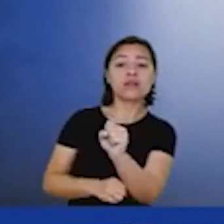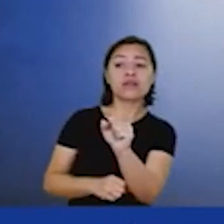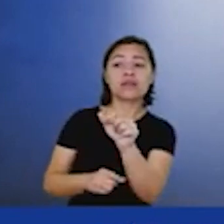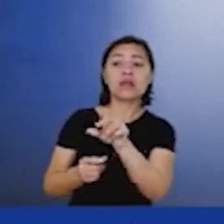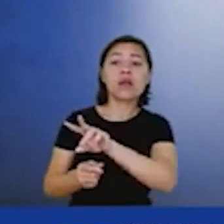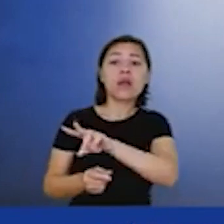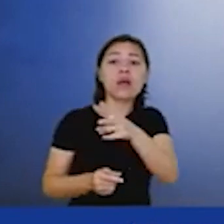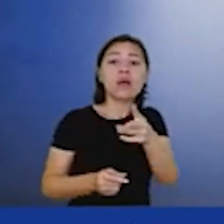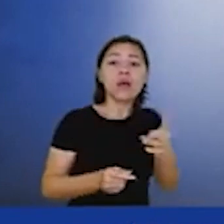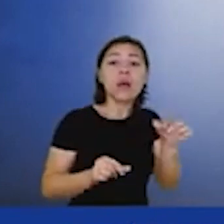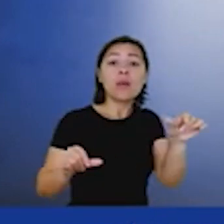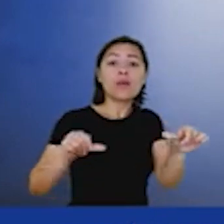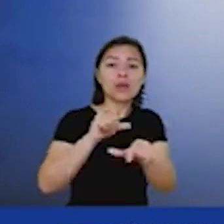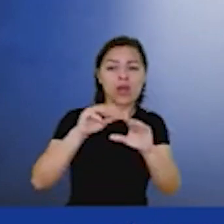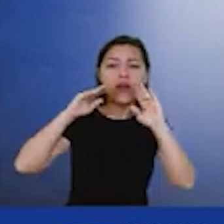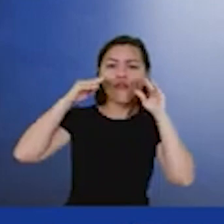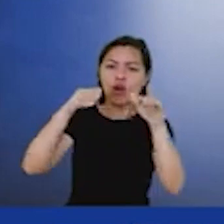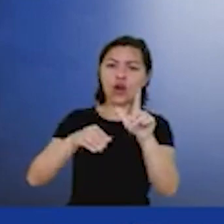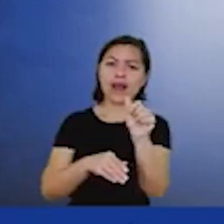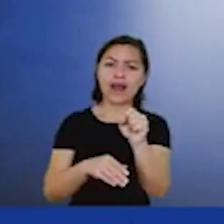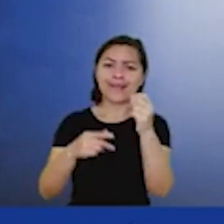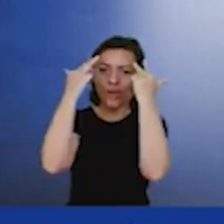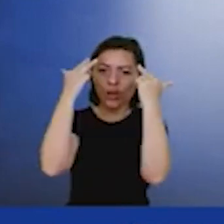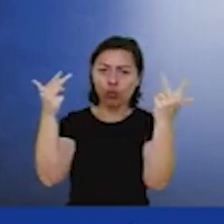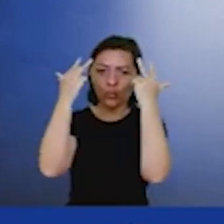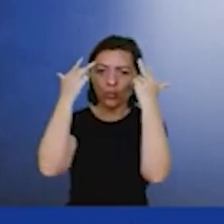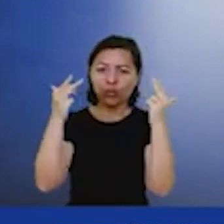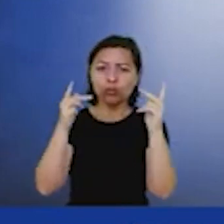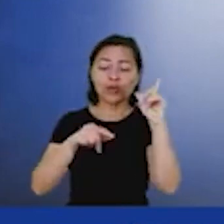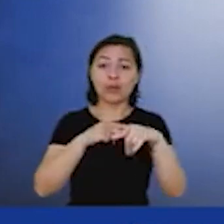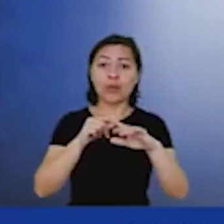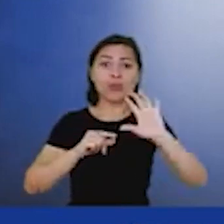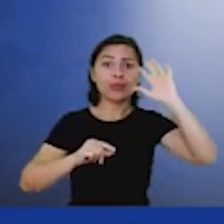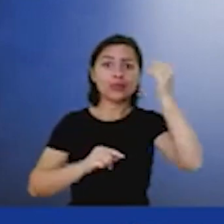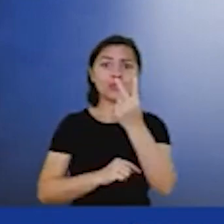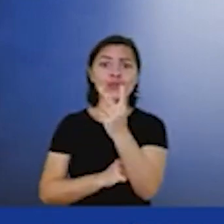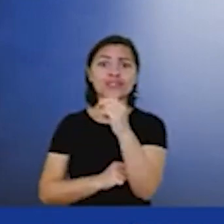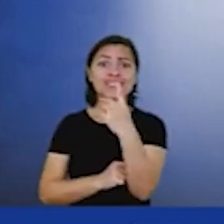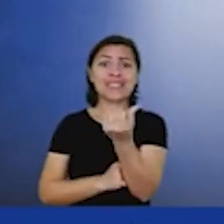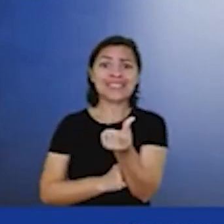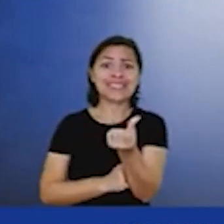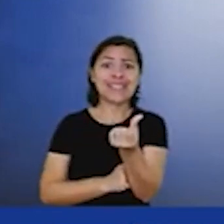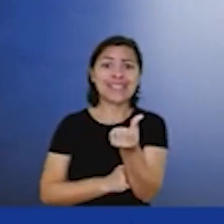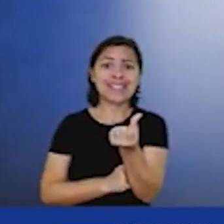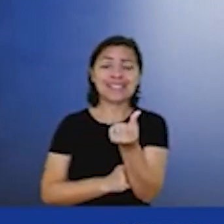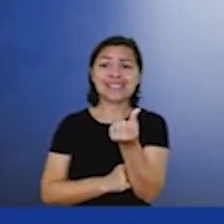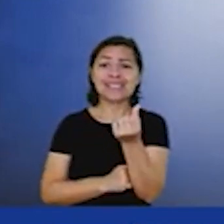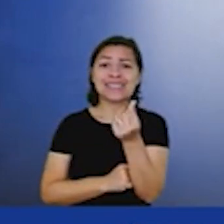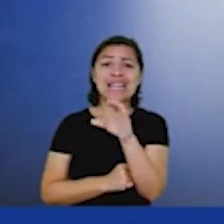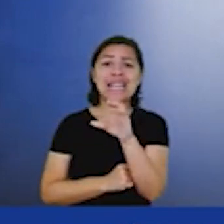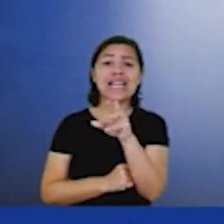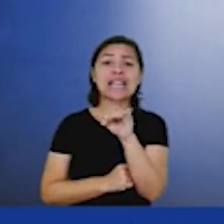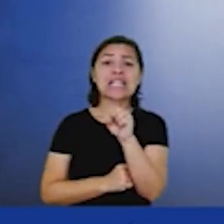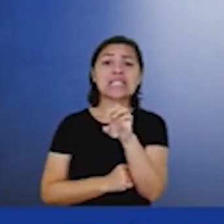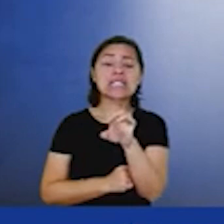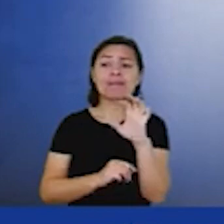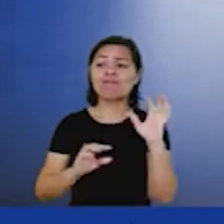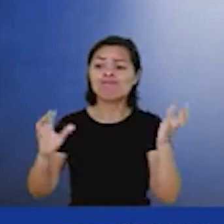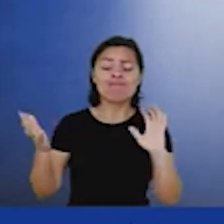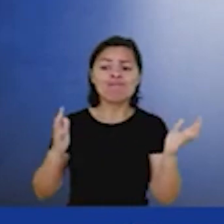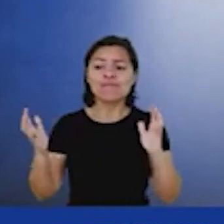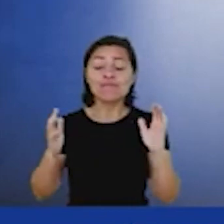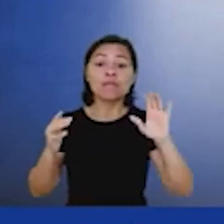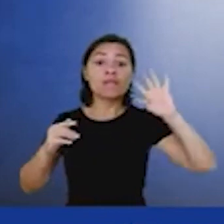focada em gás natural que no momento de crise em 2016 com baixo preço de gás natural resolveu